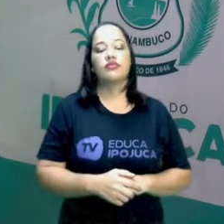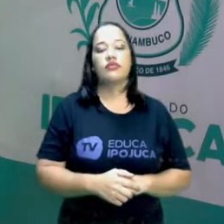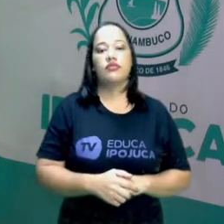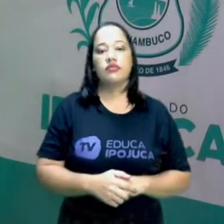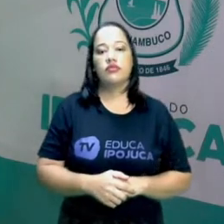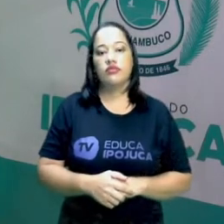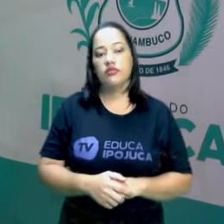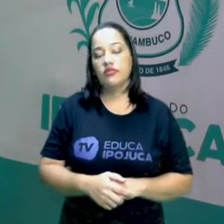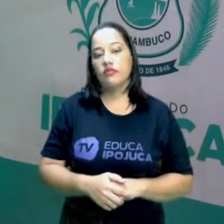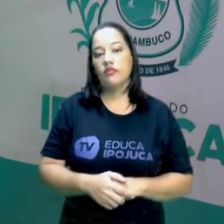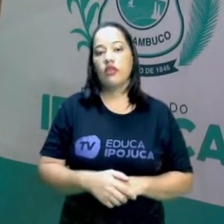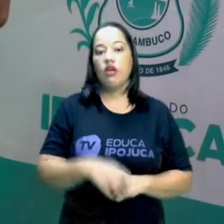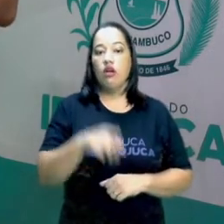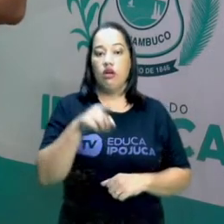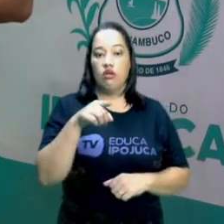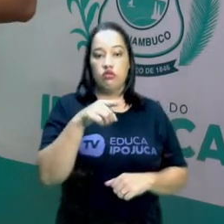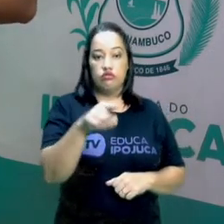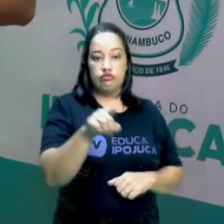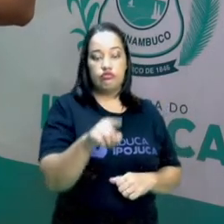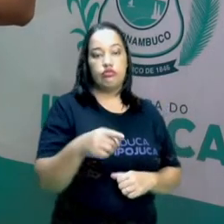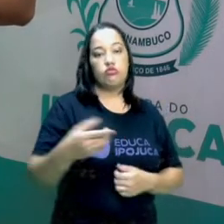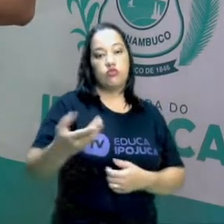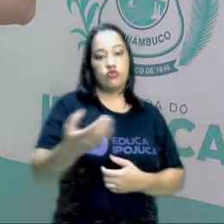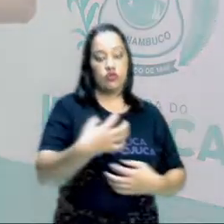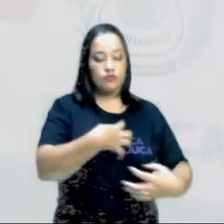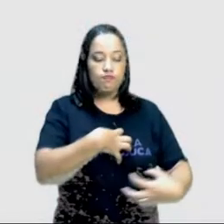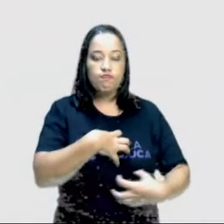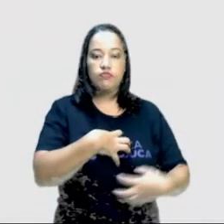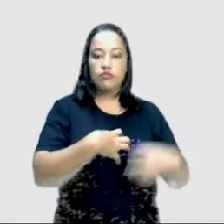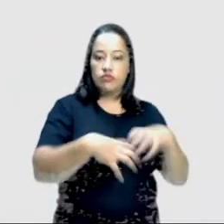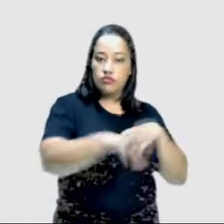Sua solidariedade é um prato cheio.